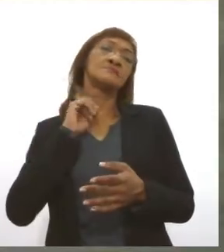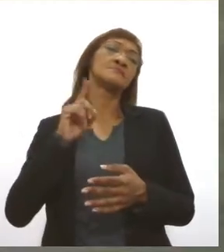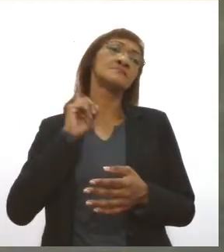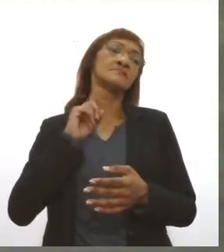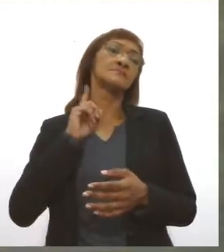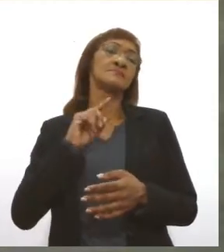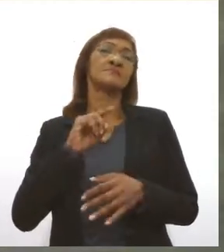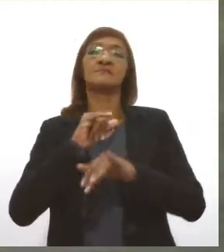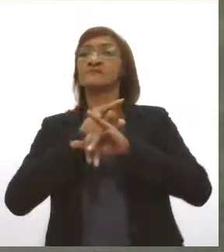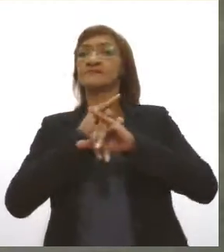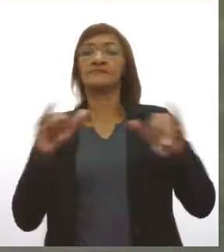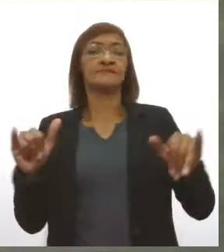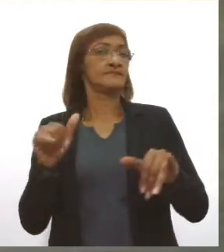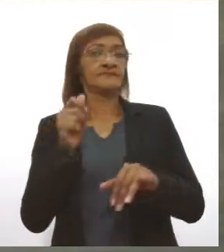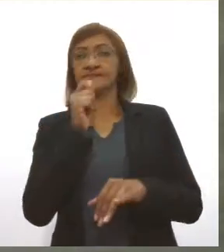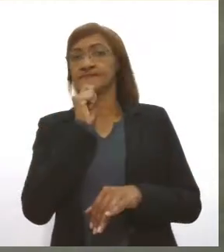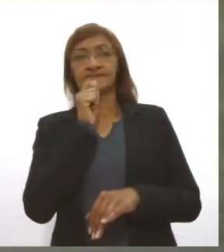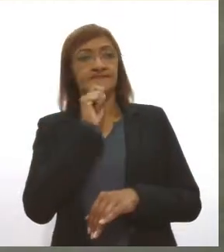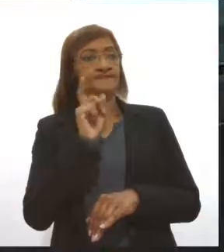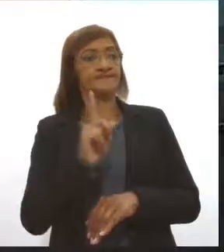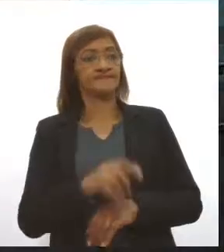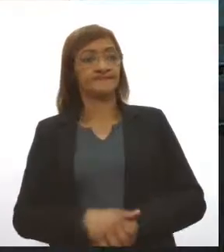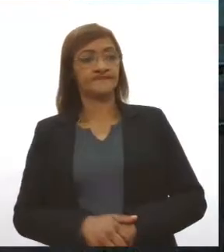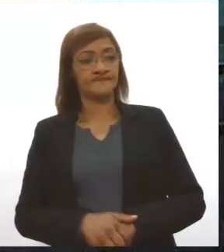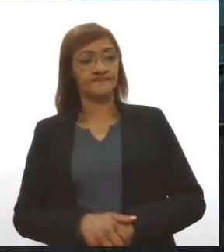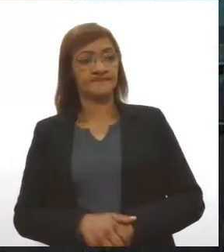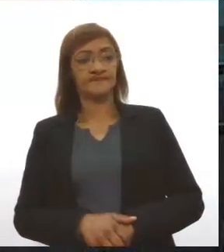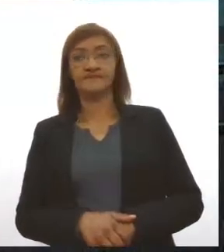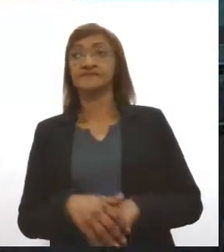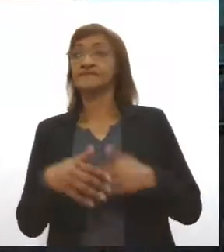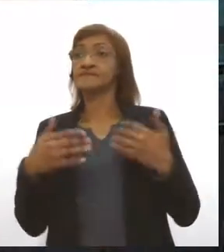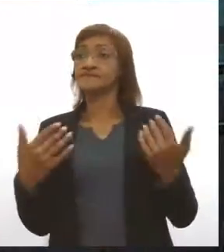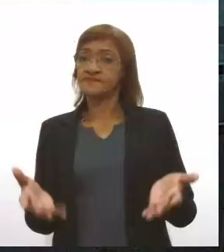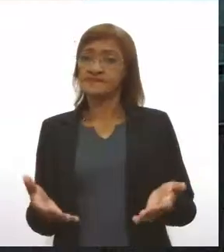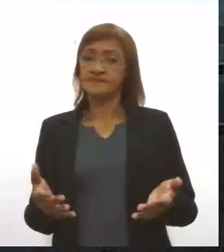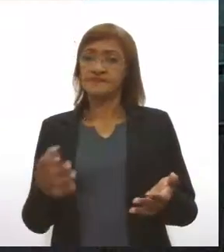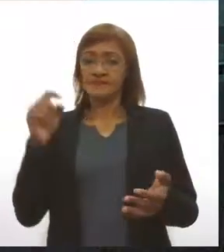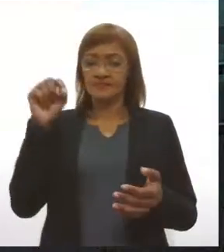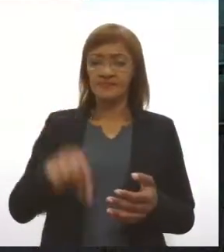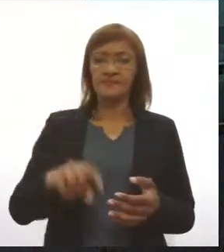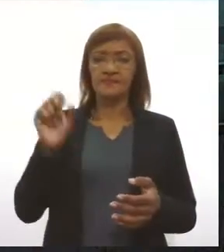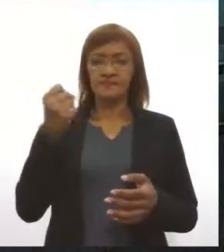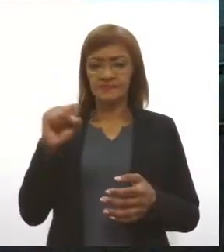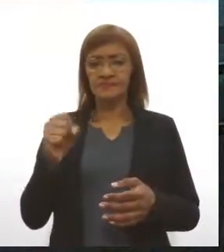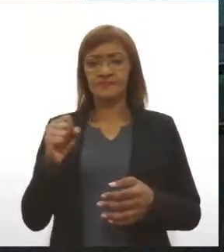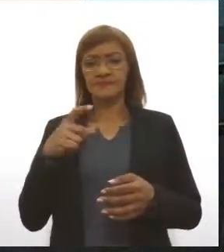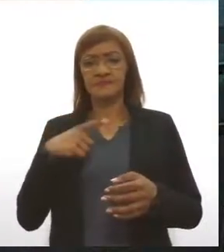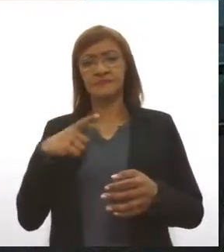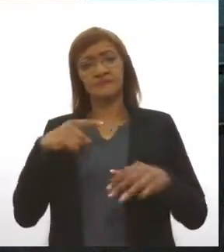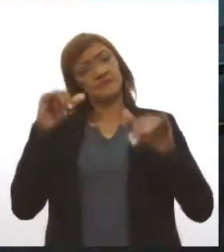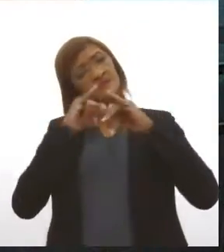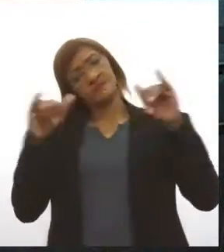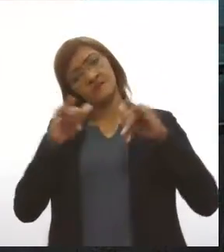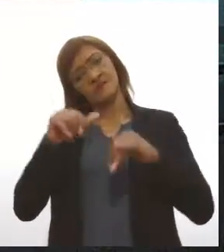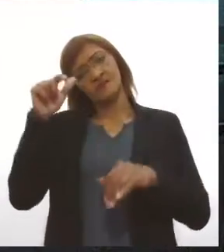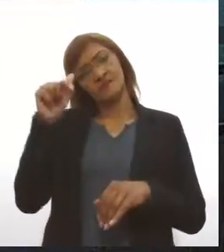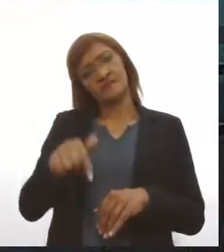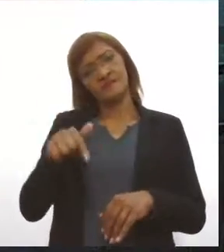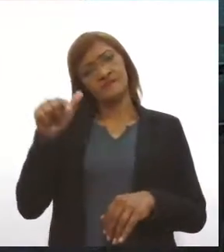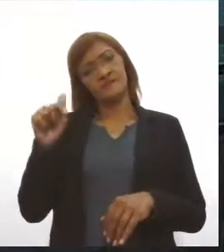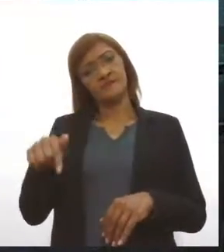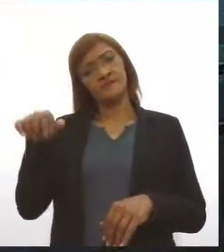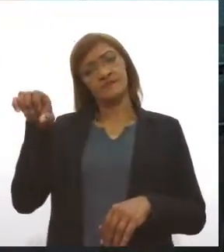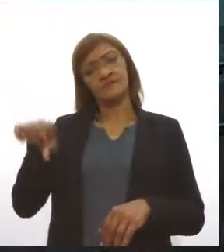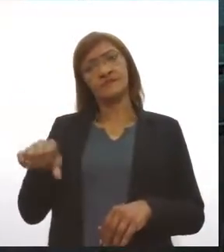divulgou a parcial deles. Em relação a Sergipe, Júnior, você tem dados específicos, 777 novos